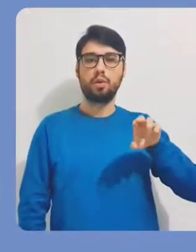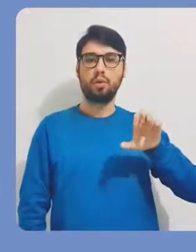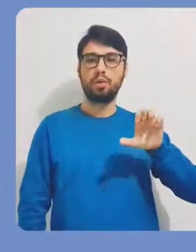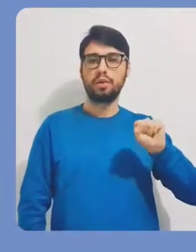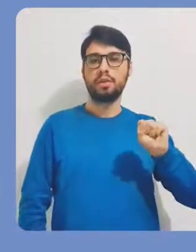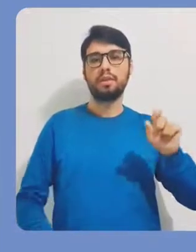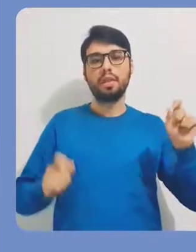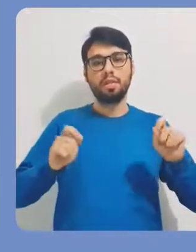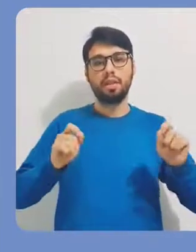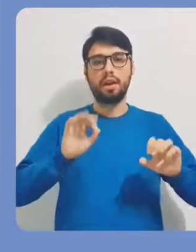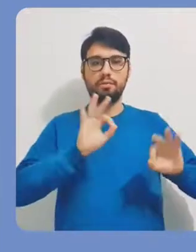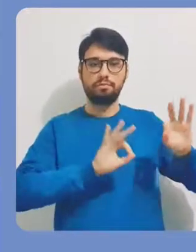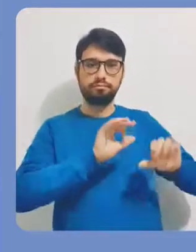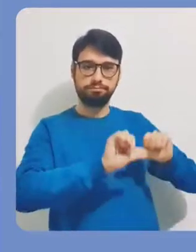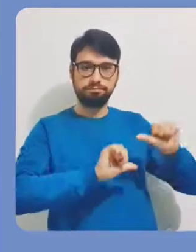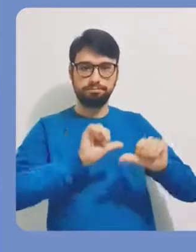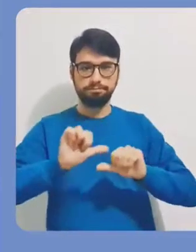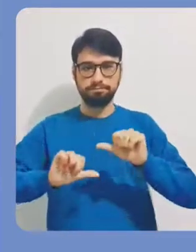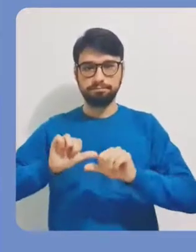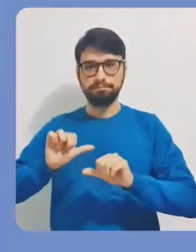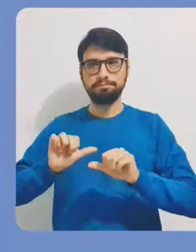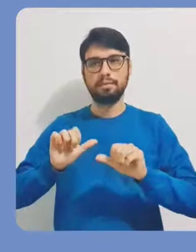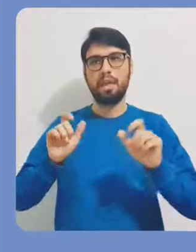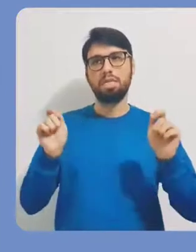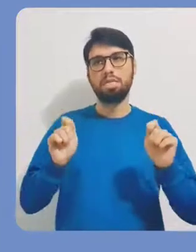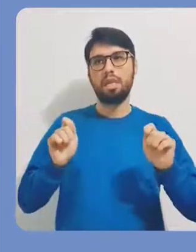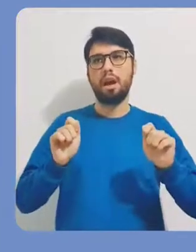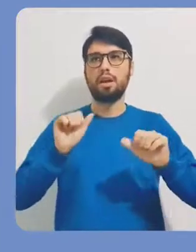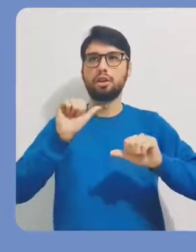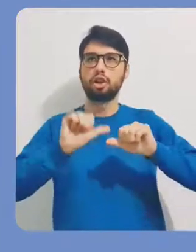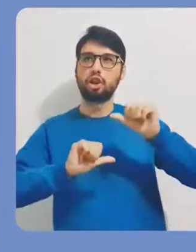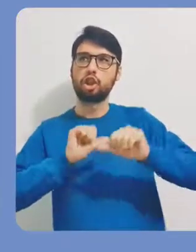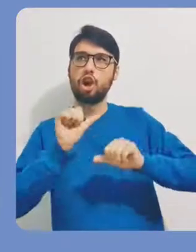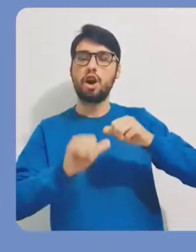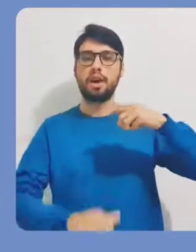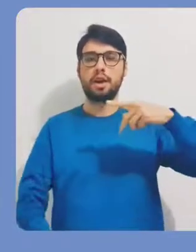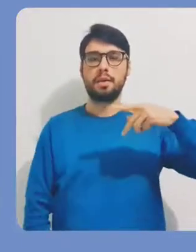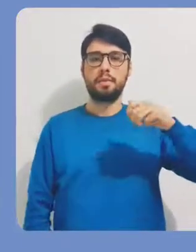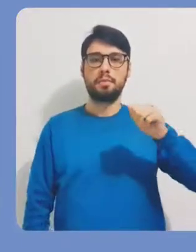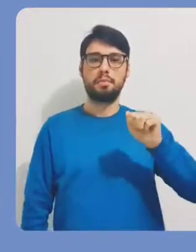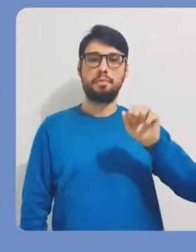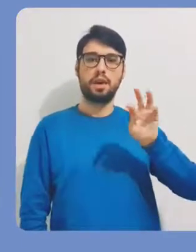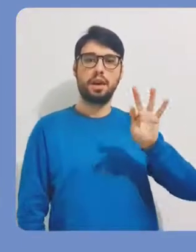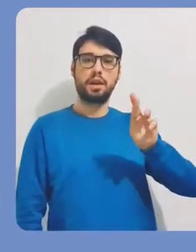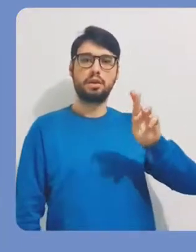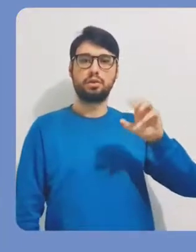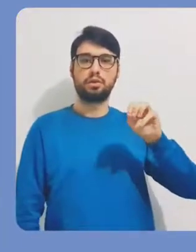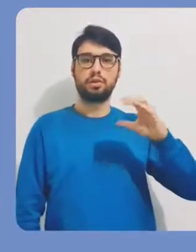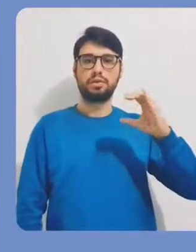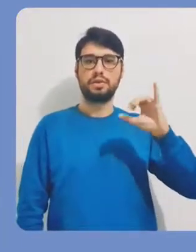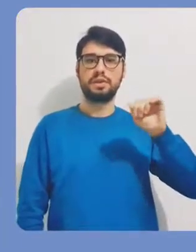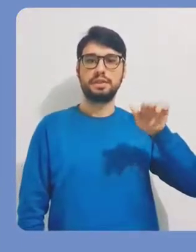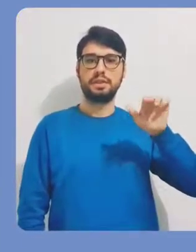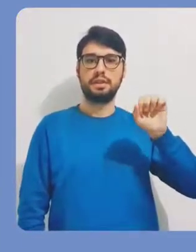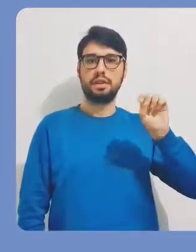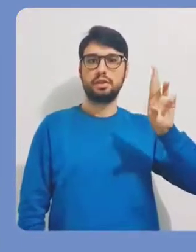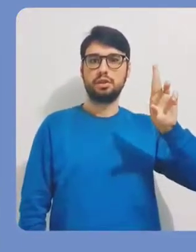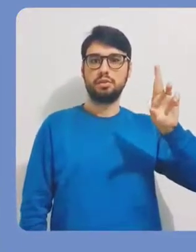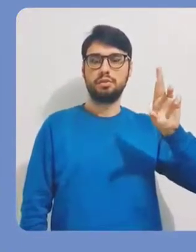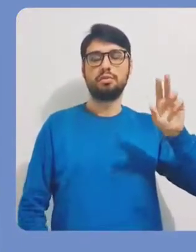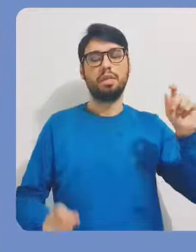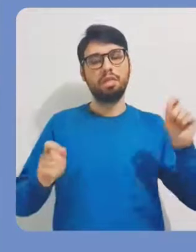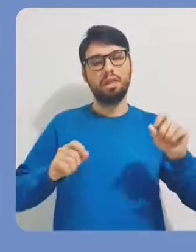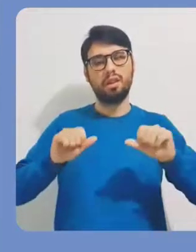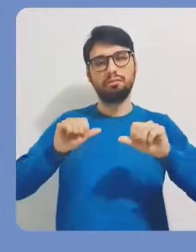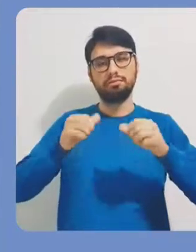ícones dos apoiadores da sua página que aparecem aqui na parte inferior, podem ser patrocinadores ou